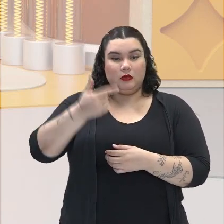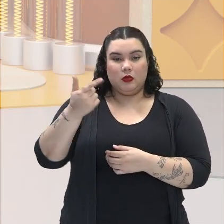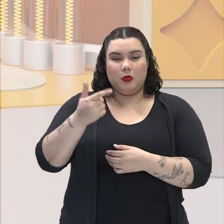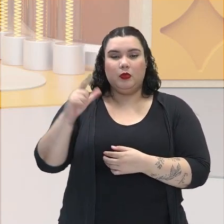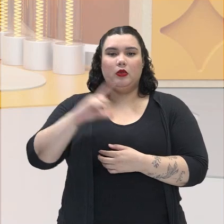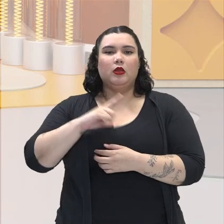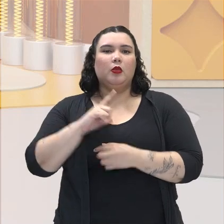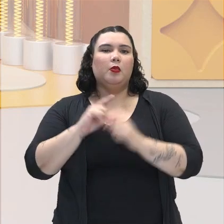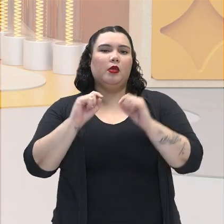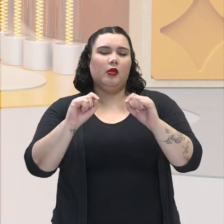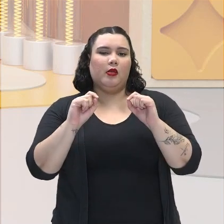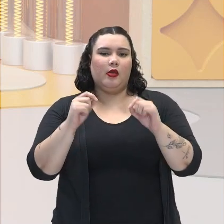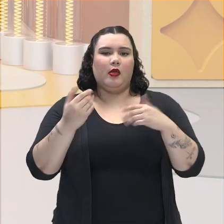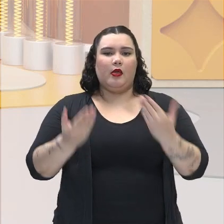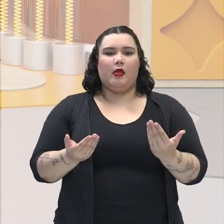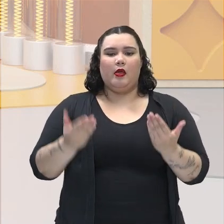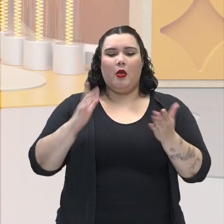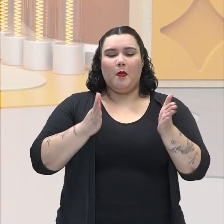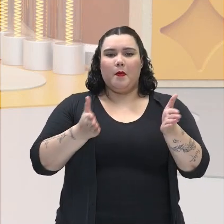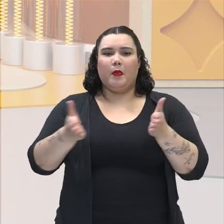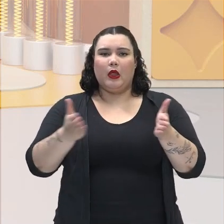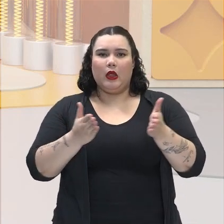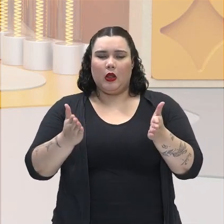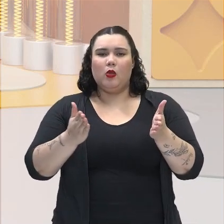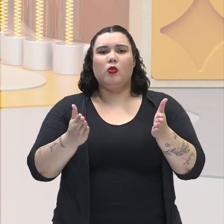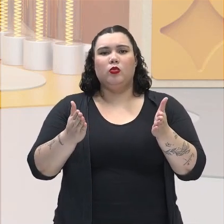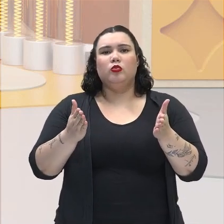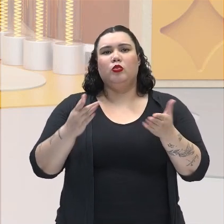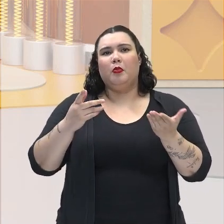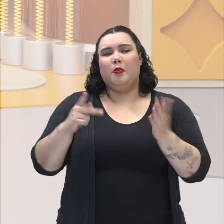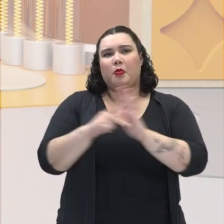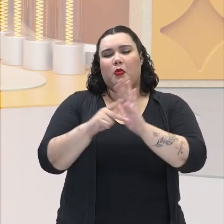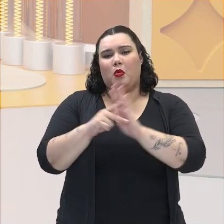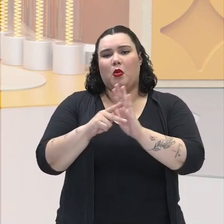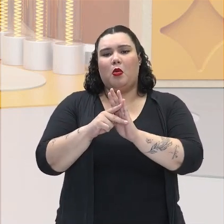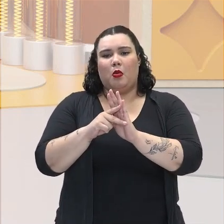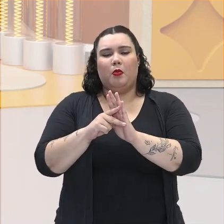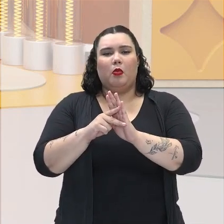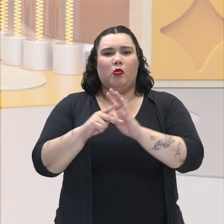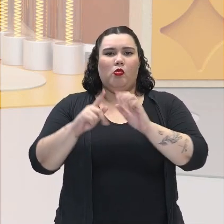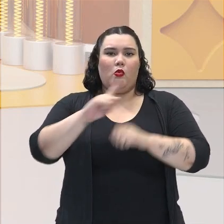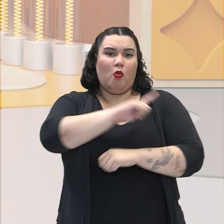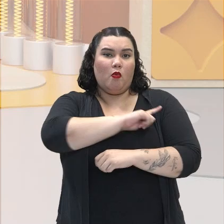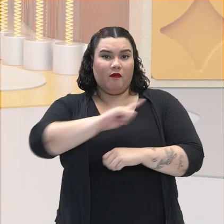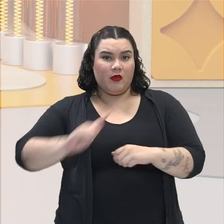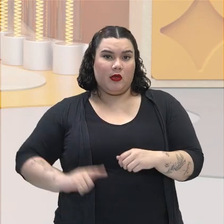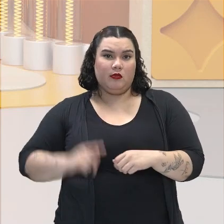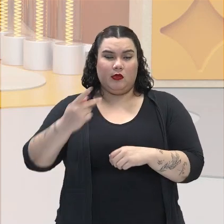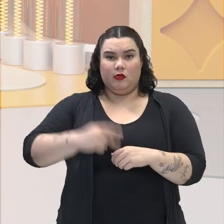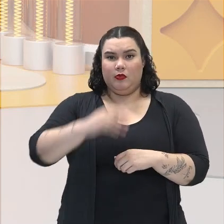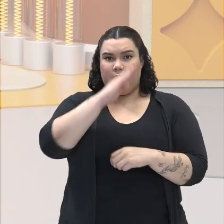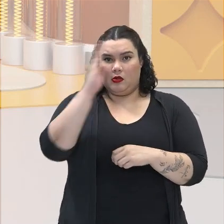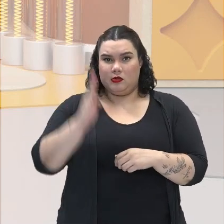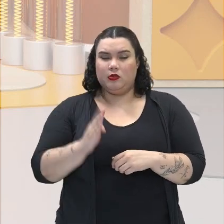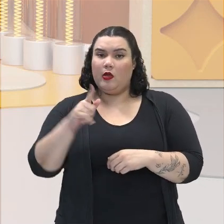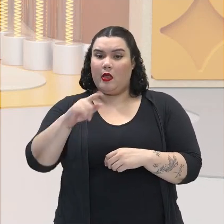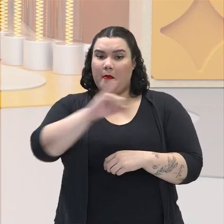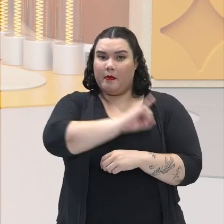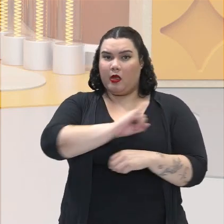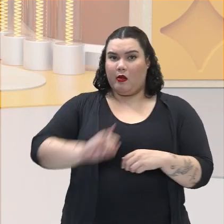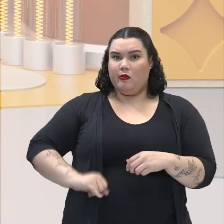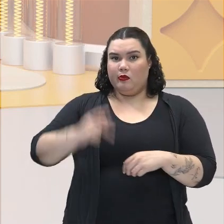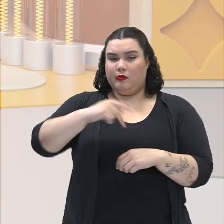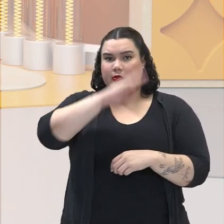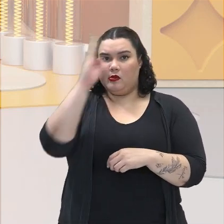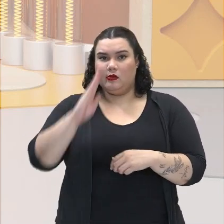um período de governo como imperador do Brasil bem longo, até quando vai acontecer, de fato,